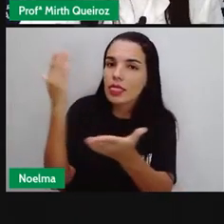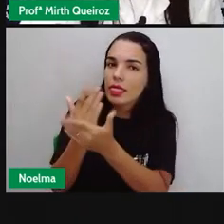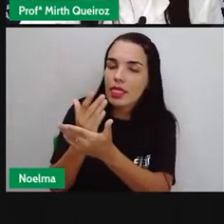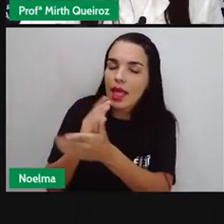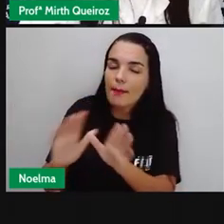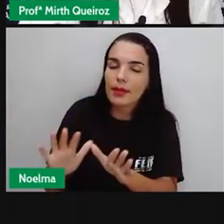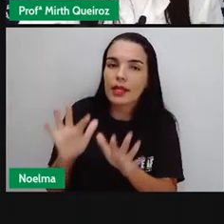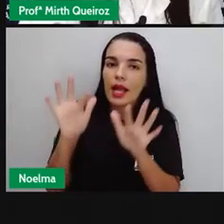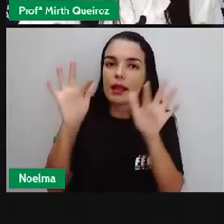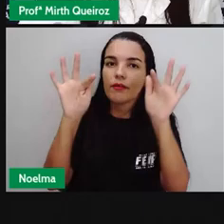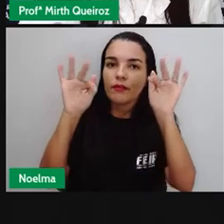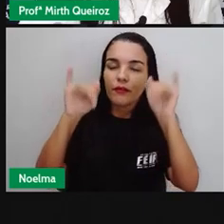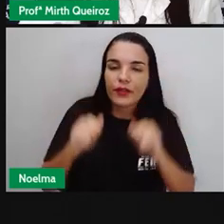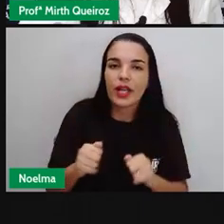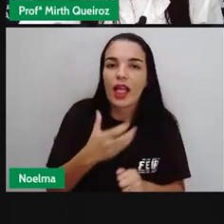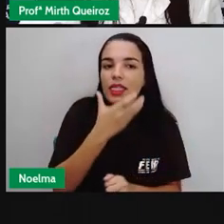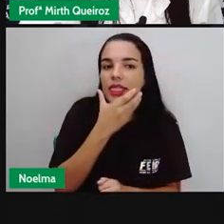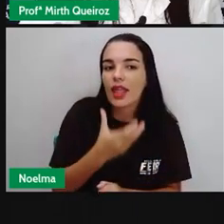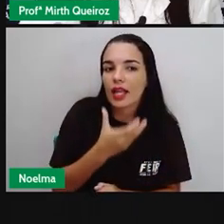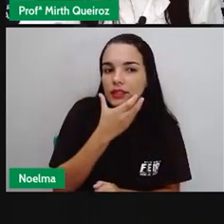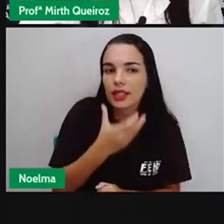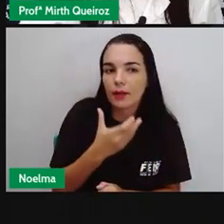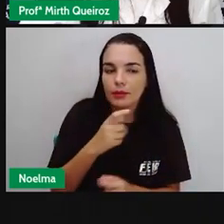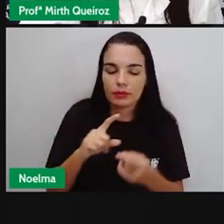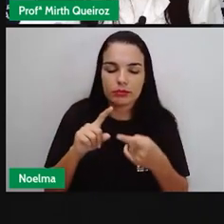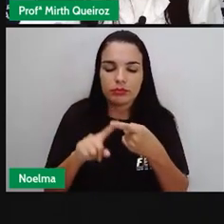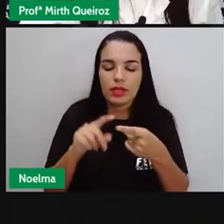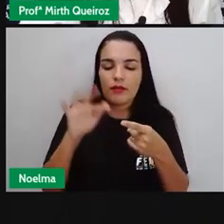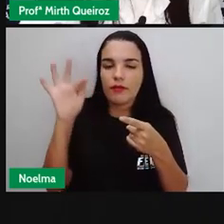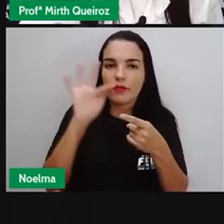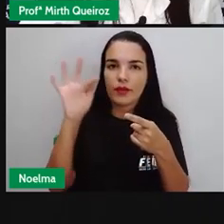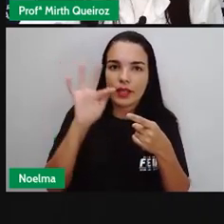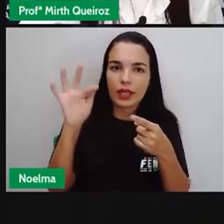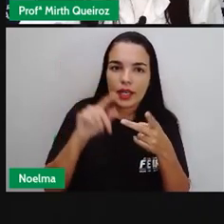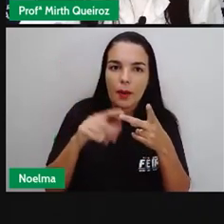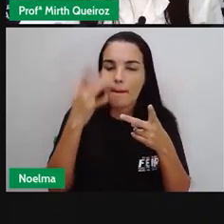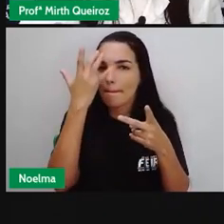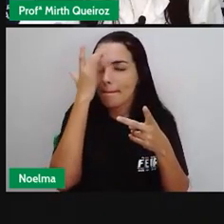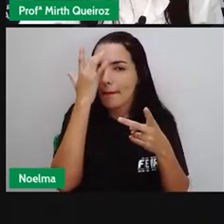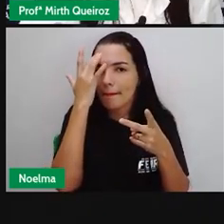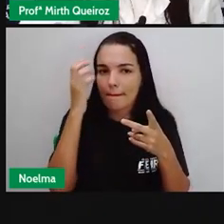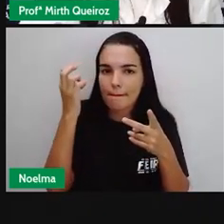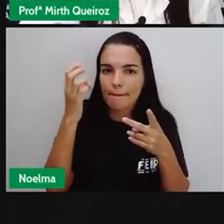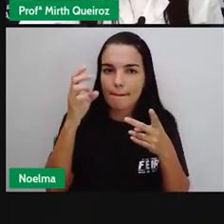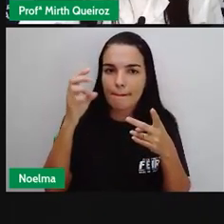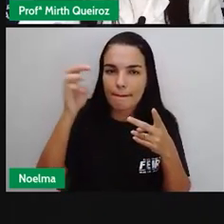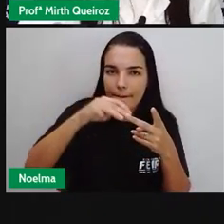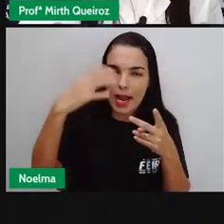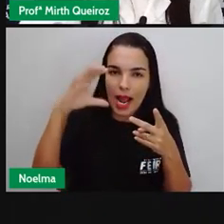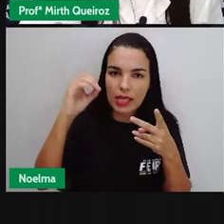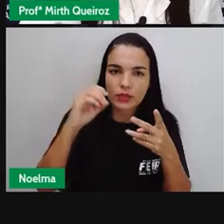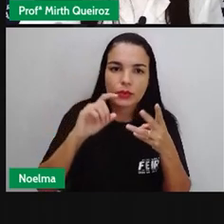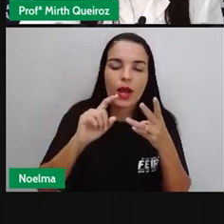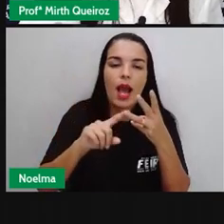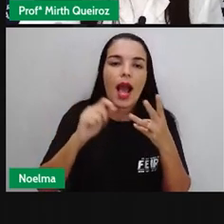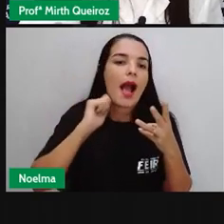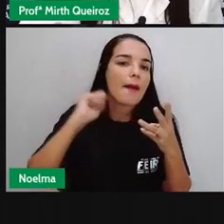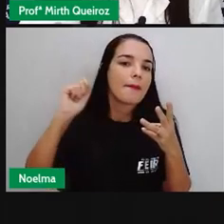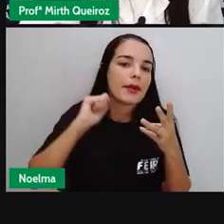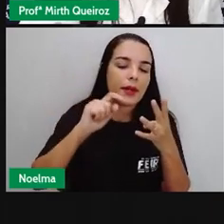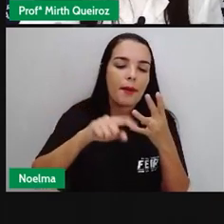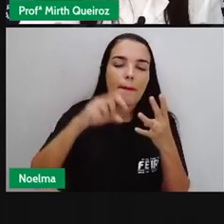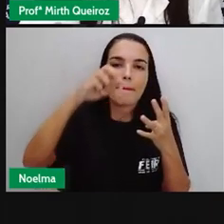no mês de dezembro Onde nós temos os meses Janeiro, fevereiro Março Abril Maio